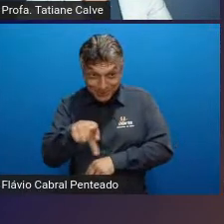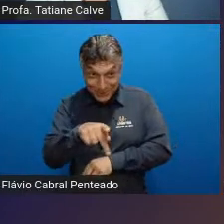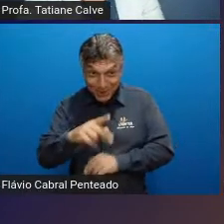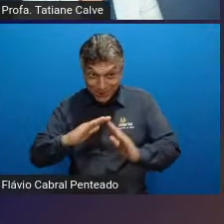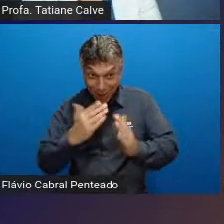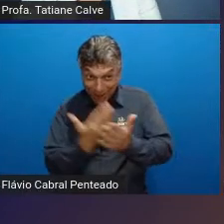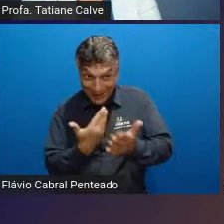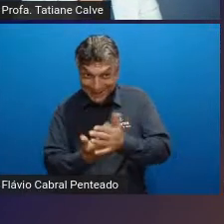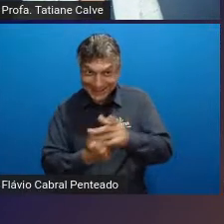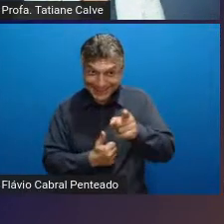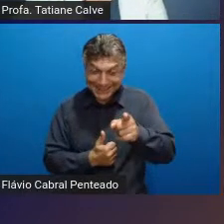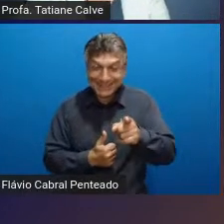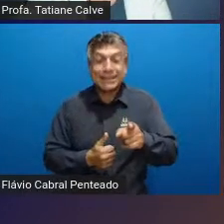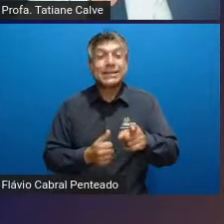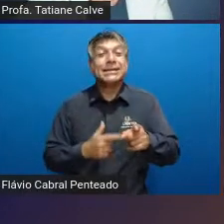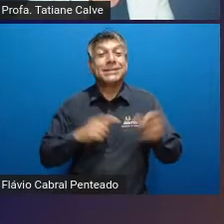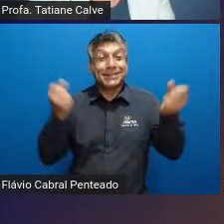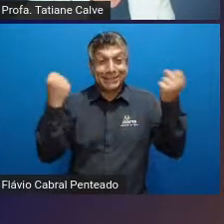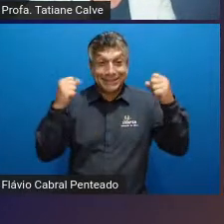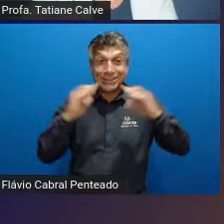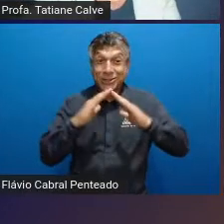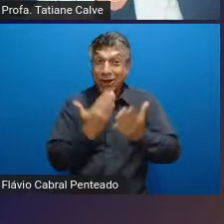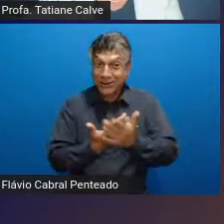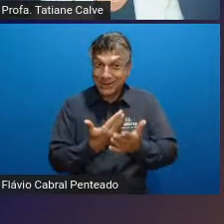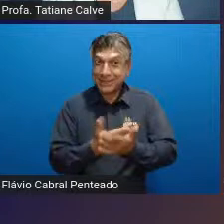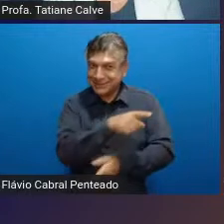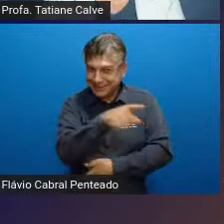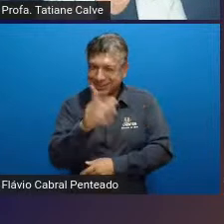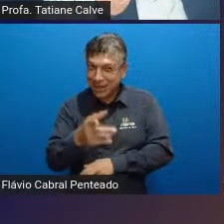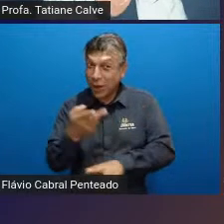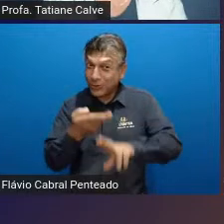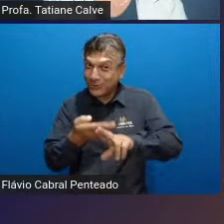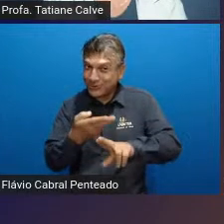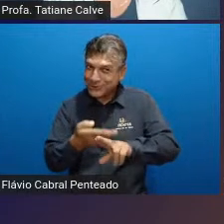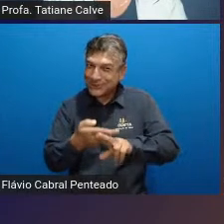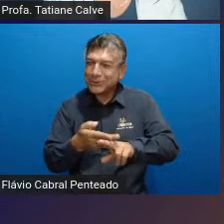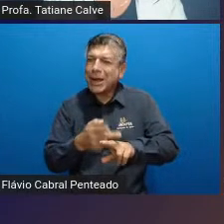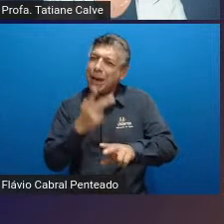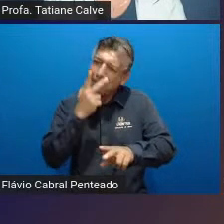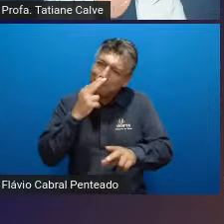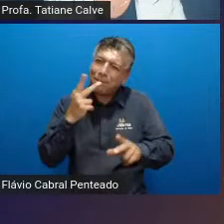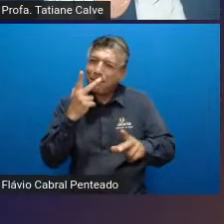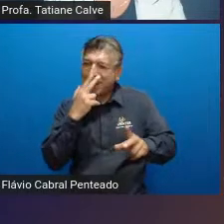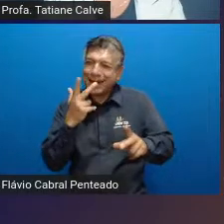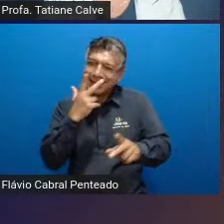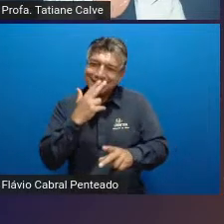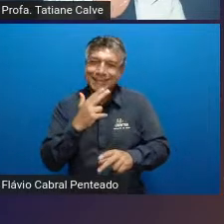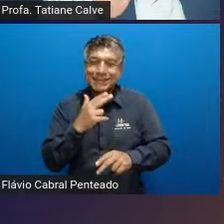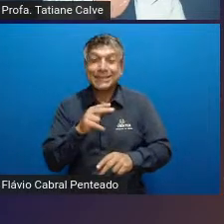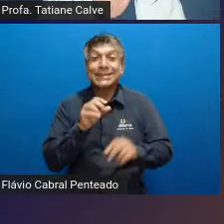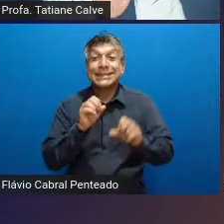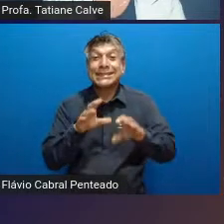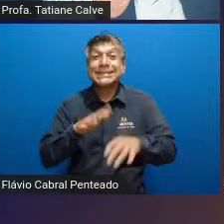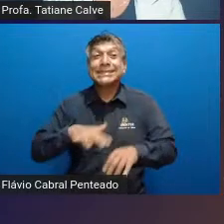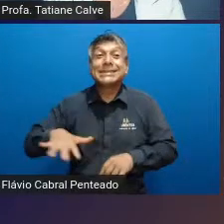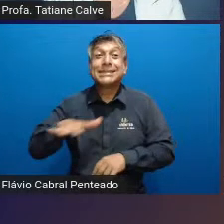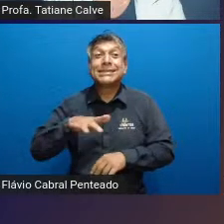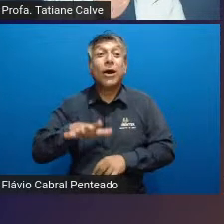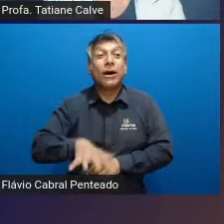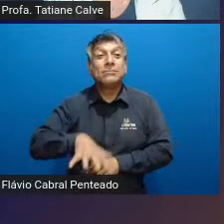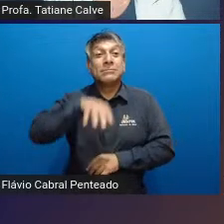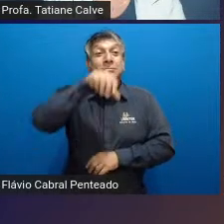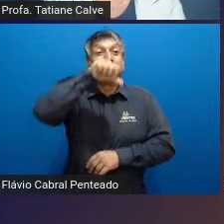educação física escolar tenho certeza que já utilizou algo similar ensinar os alunos a respirar